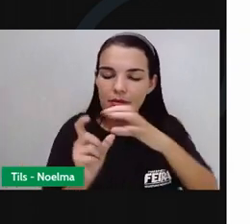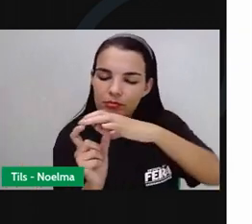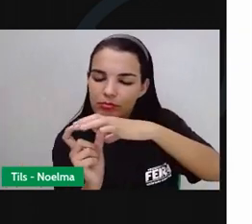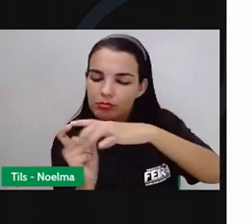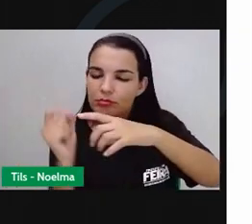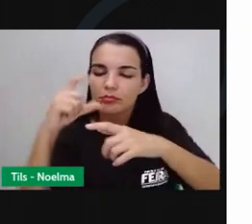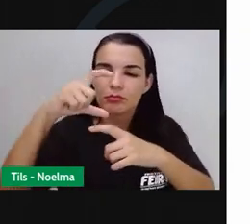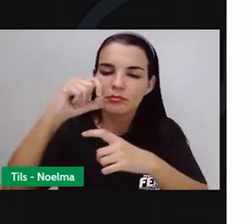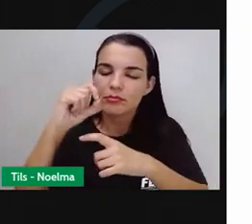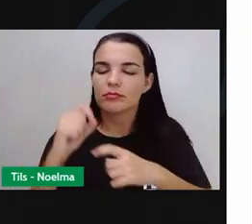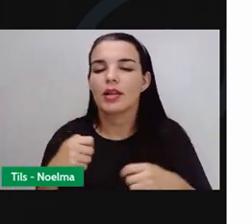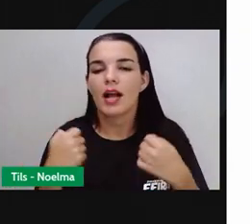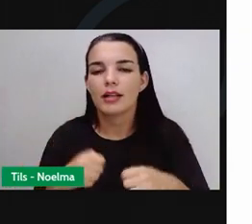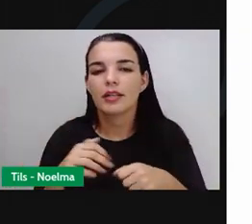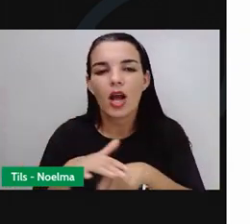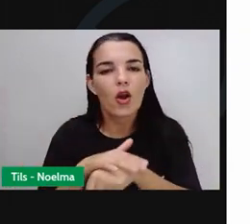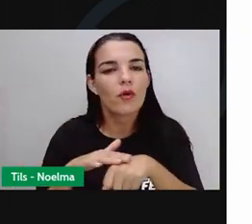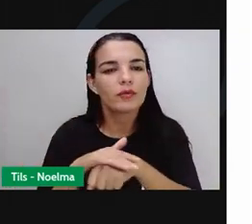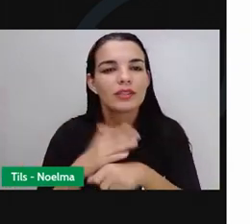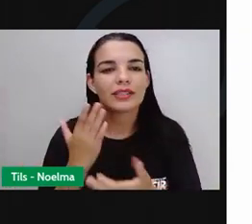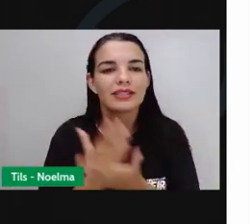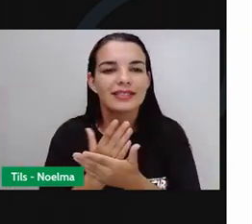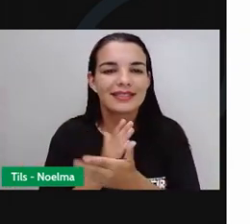nossa conversa deve terminar.